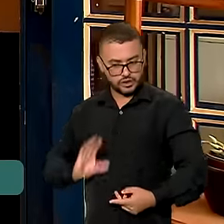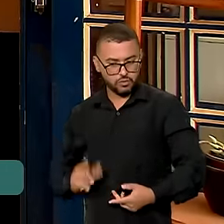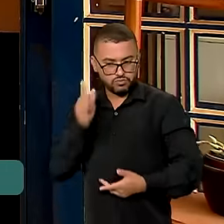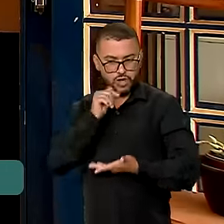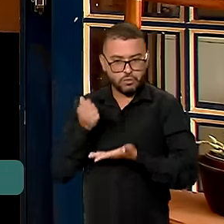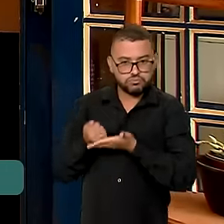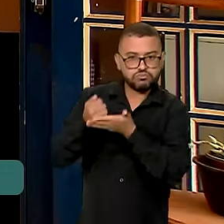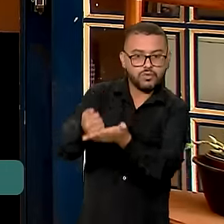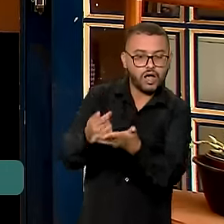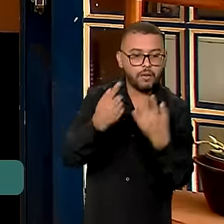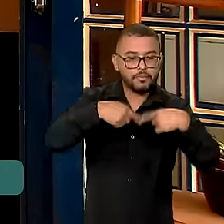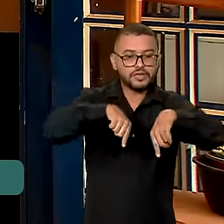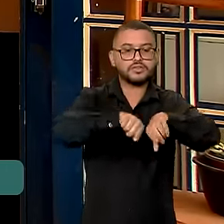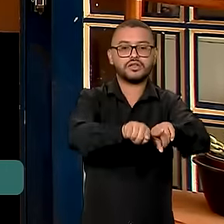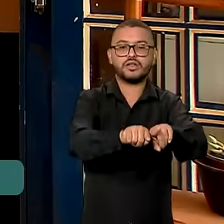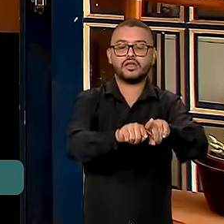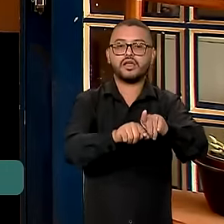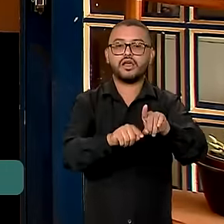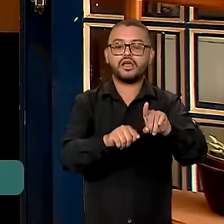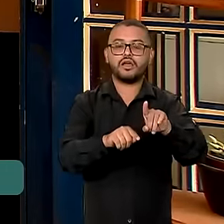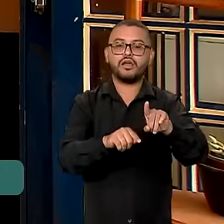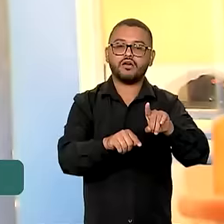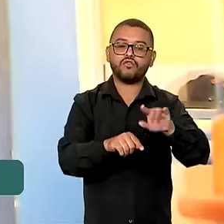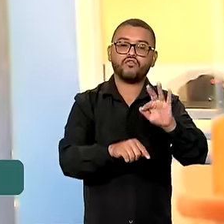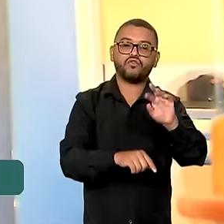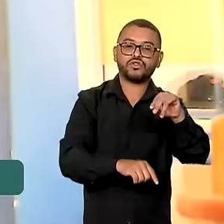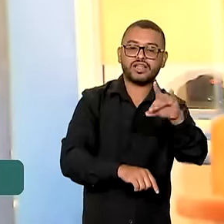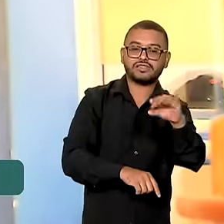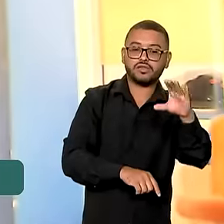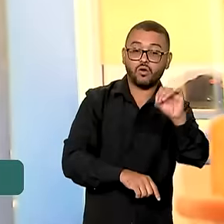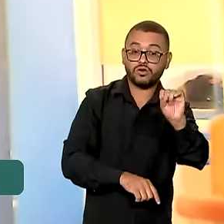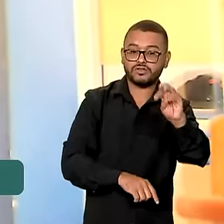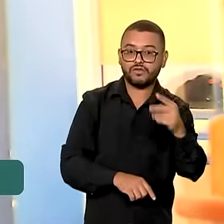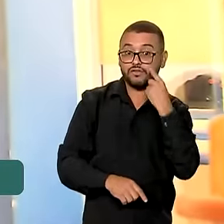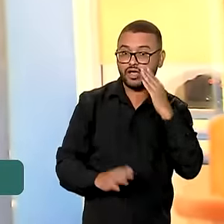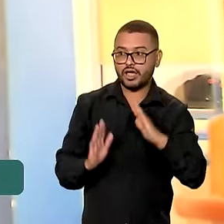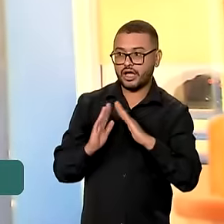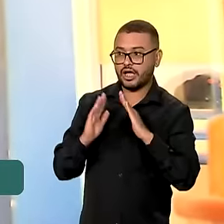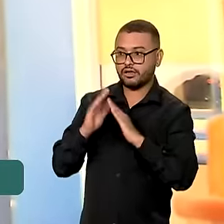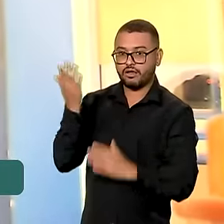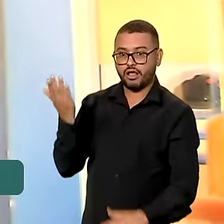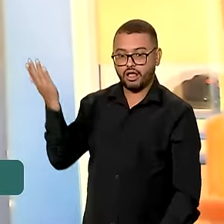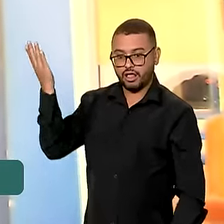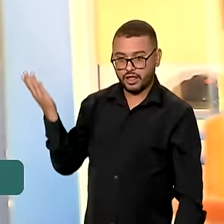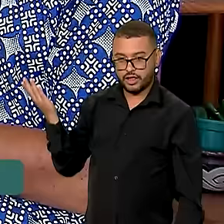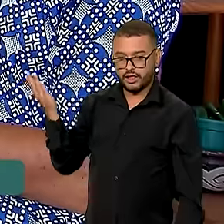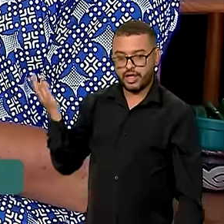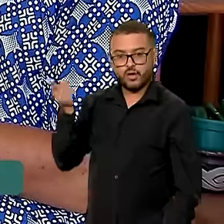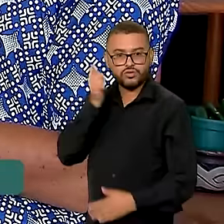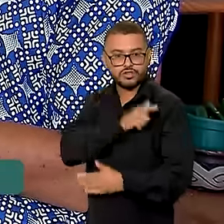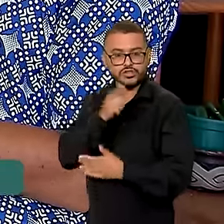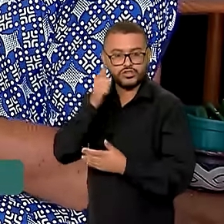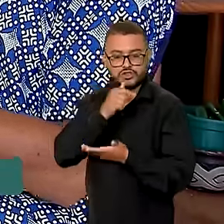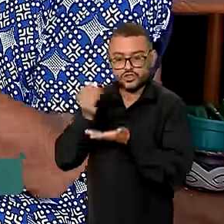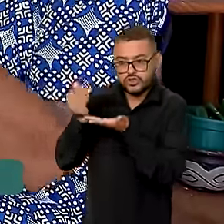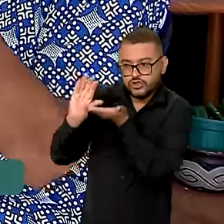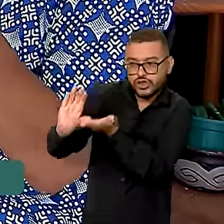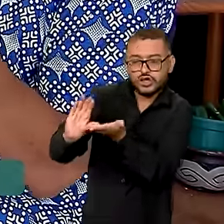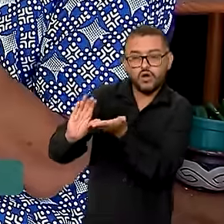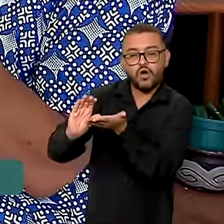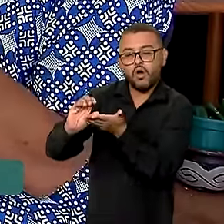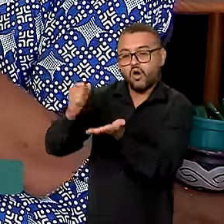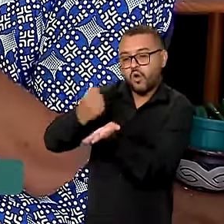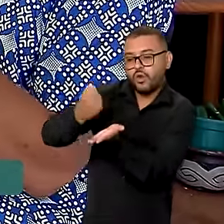em parceria com a Fundação Oswaldo Cruz. Aqui na Casa Rosa, os recursos serão usados, por exemplo, para